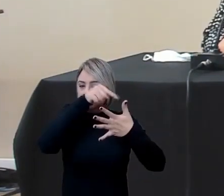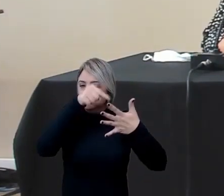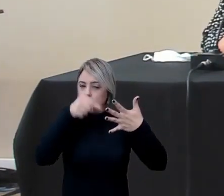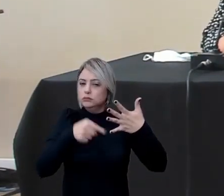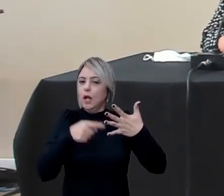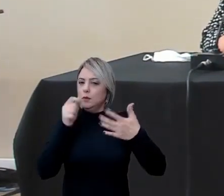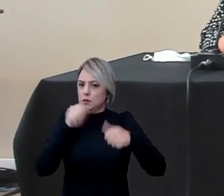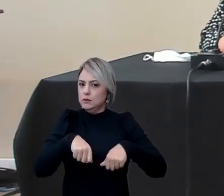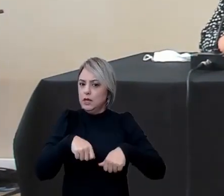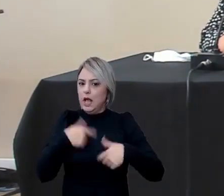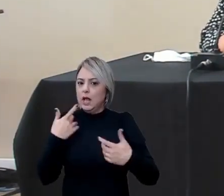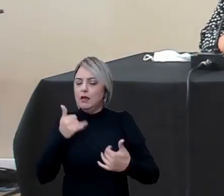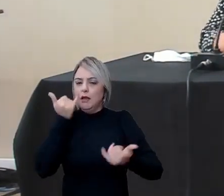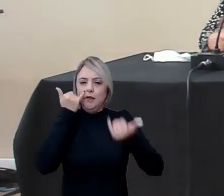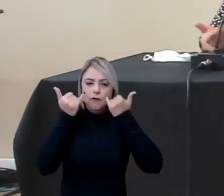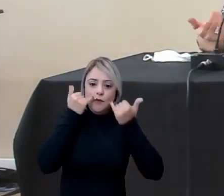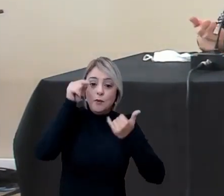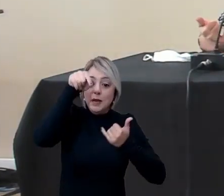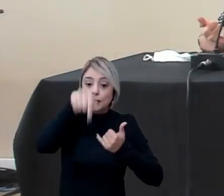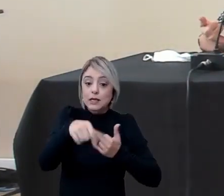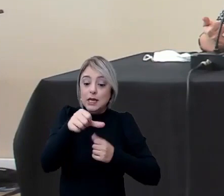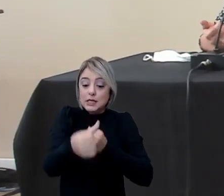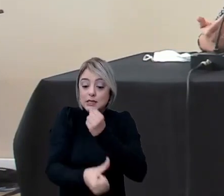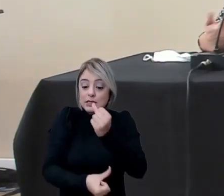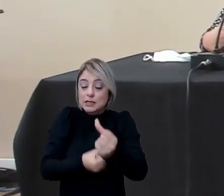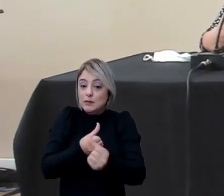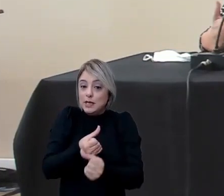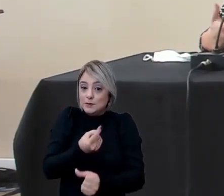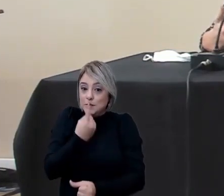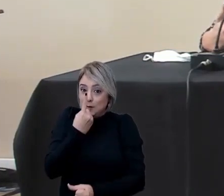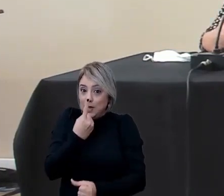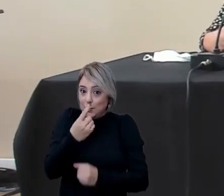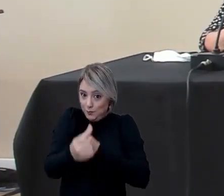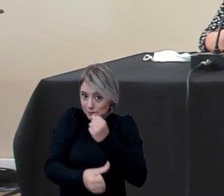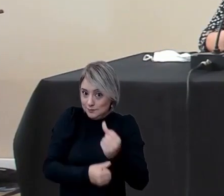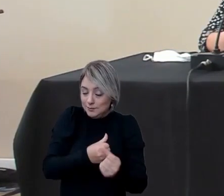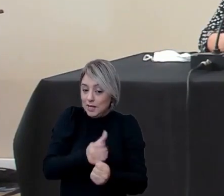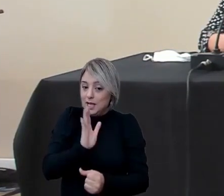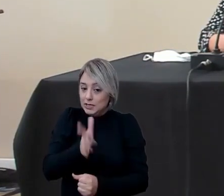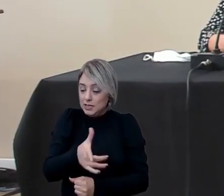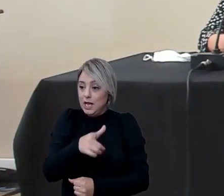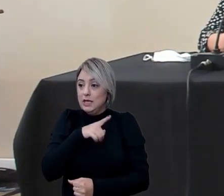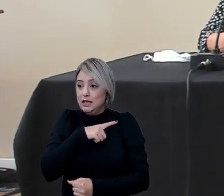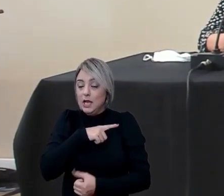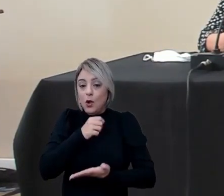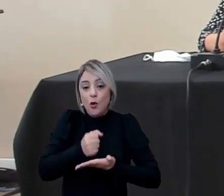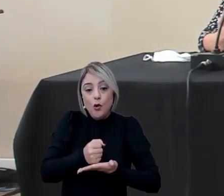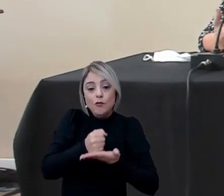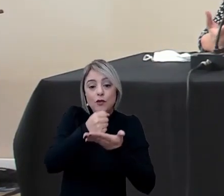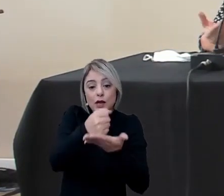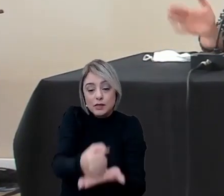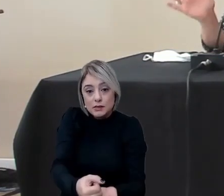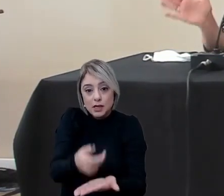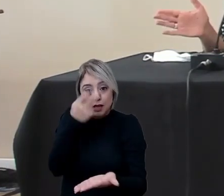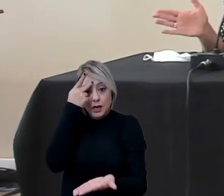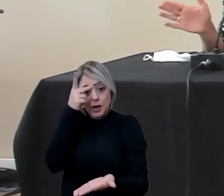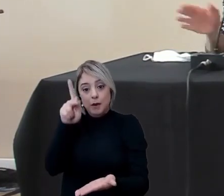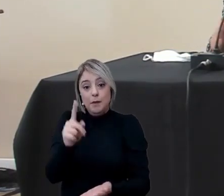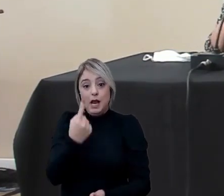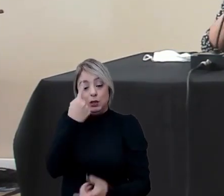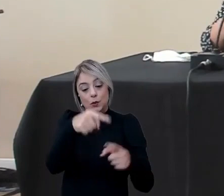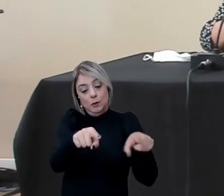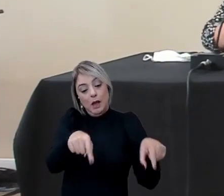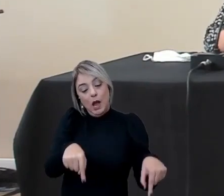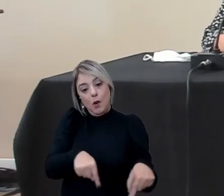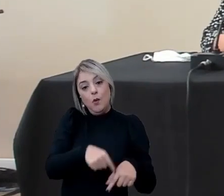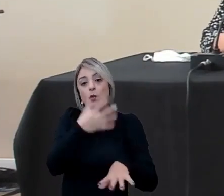possibilidades informando que nesse semestre nesse primeiro semestre já estaríamos oferecendo para a turma 1